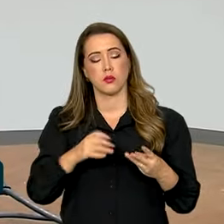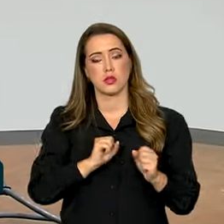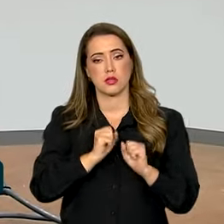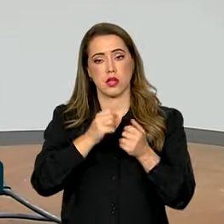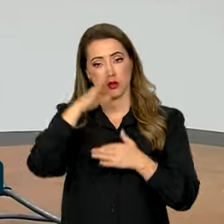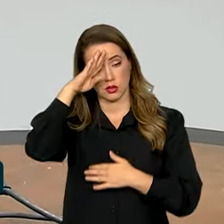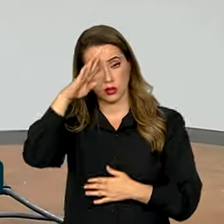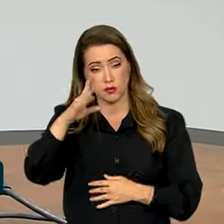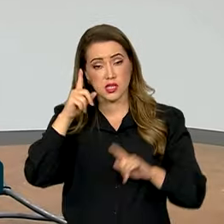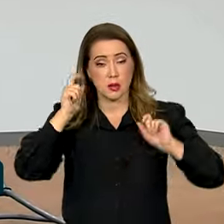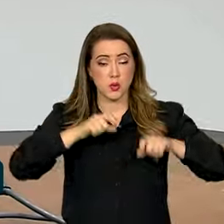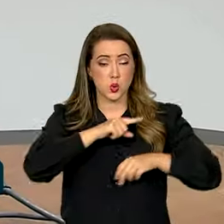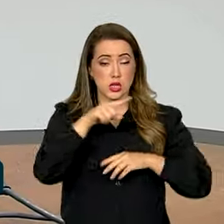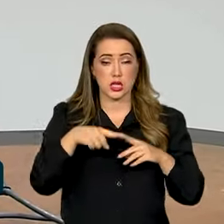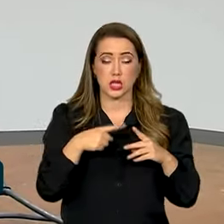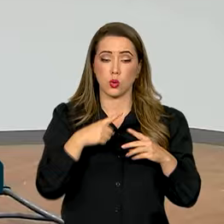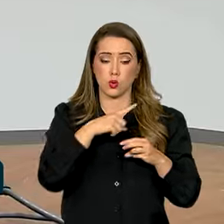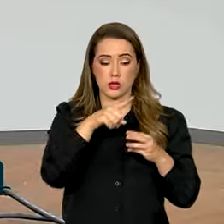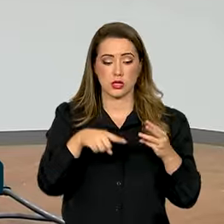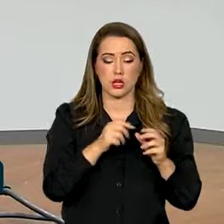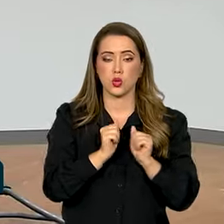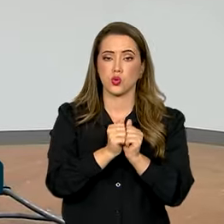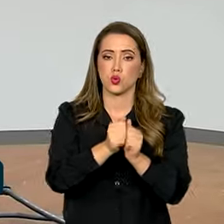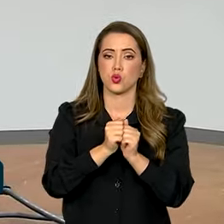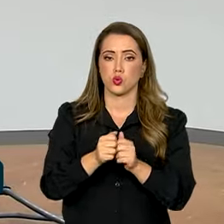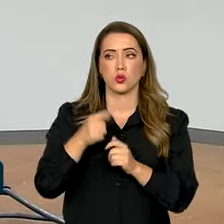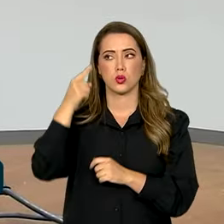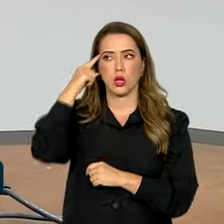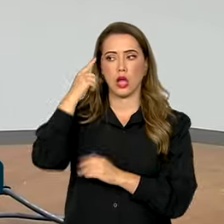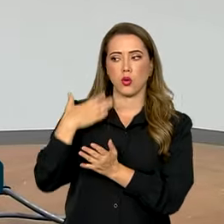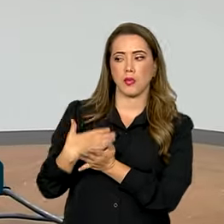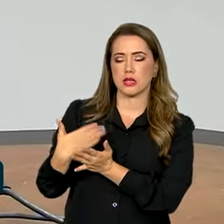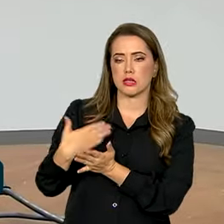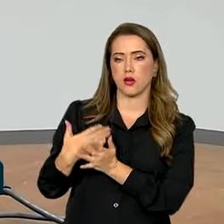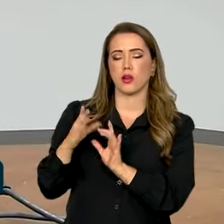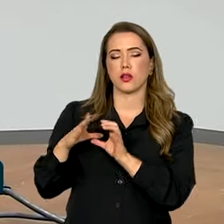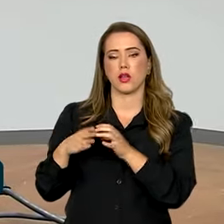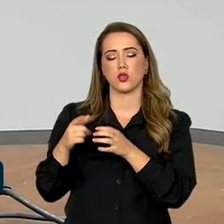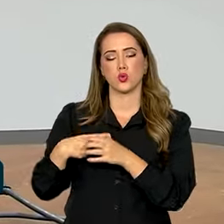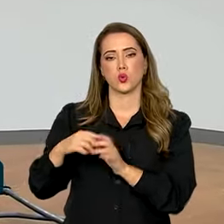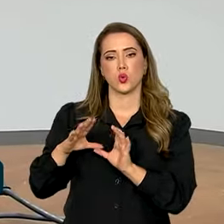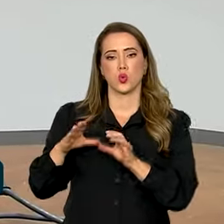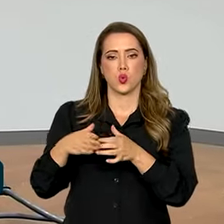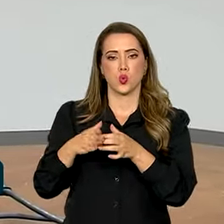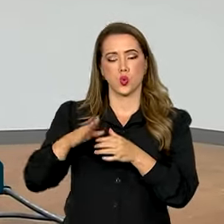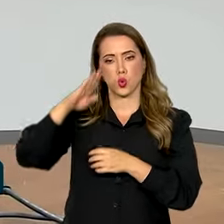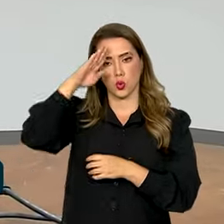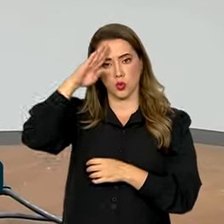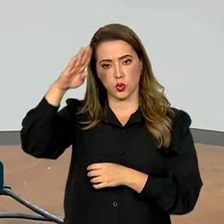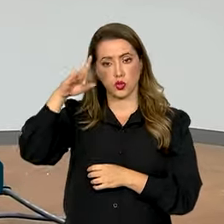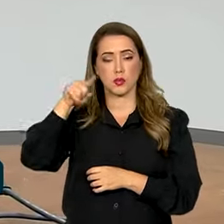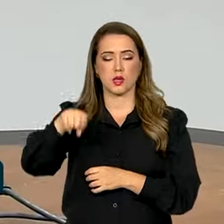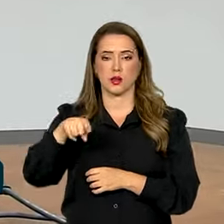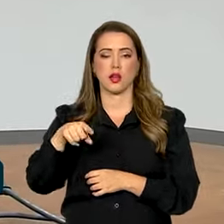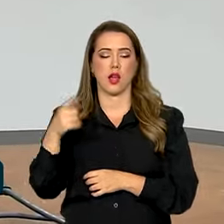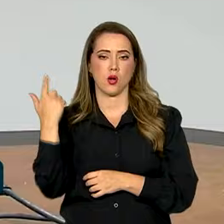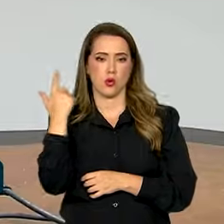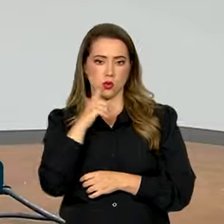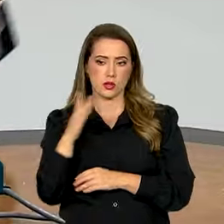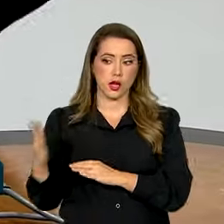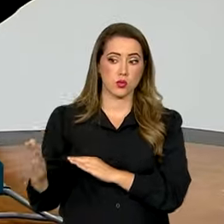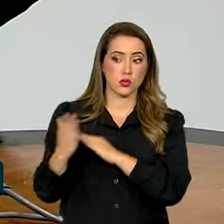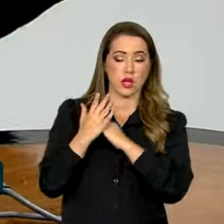que é possível as Forças Armadas nos ajudarem naquilo que nós estamos chamando de asfixia logística.